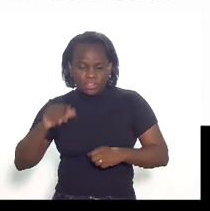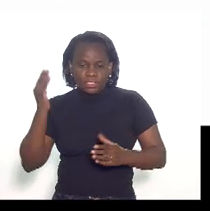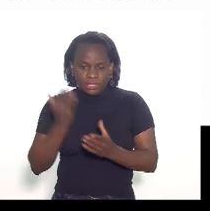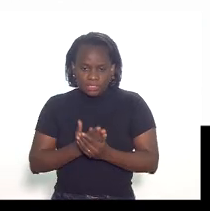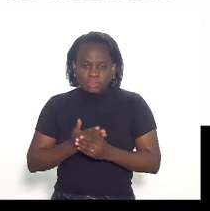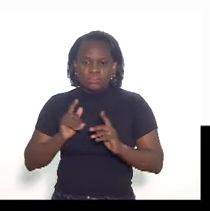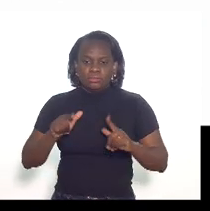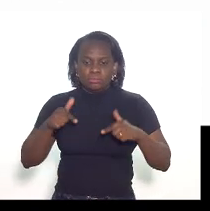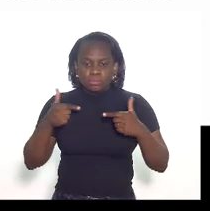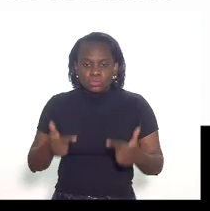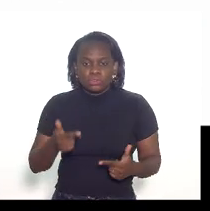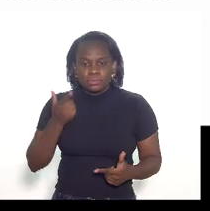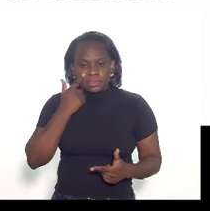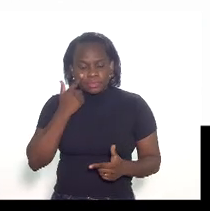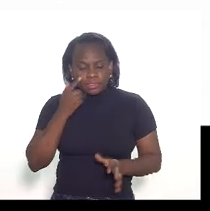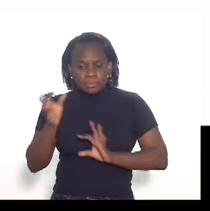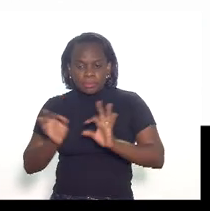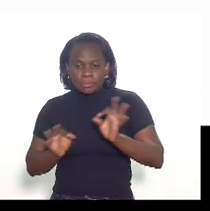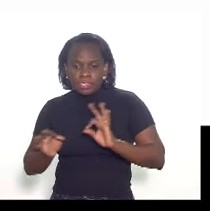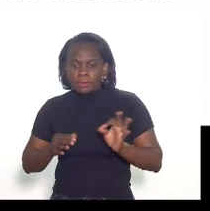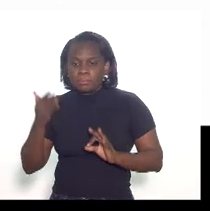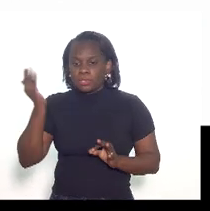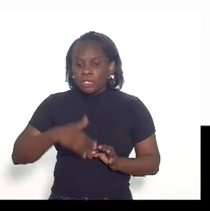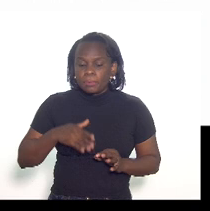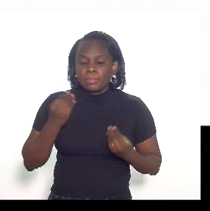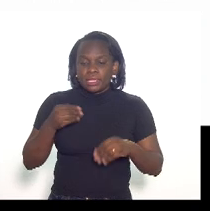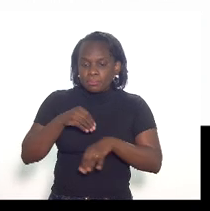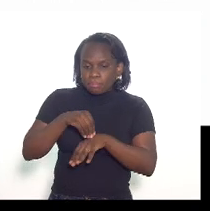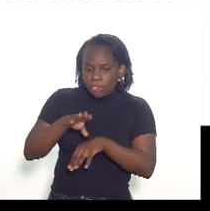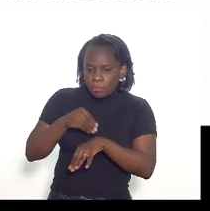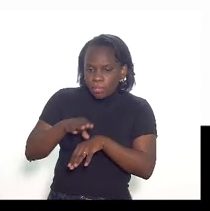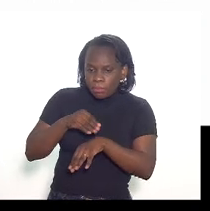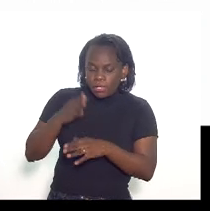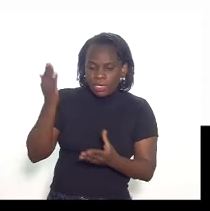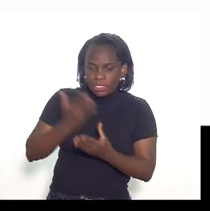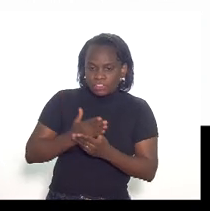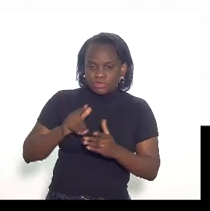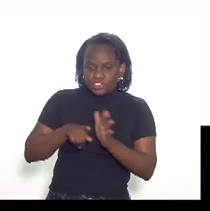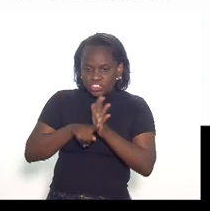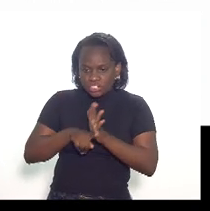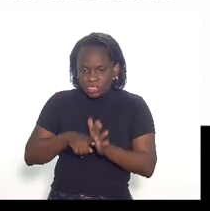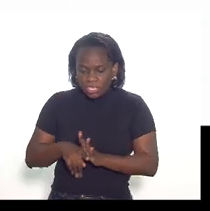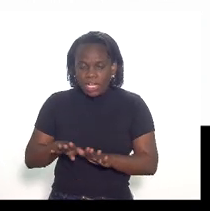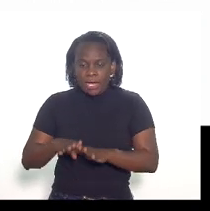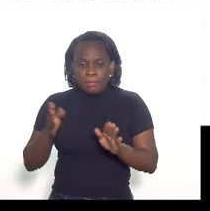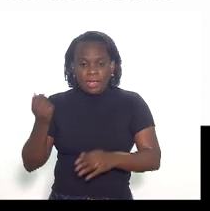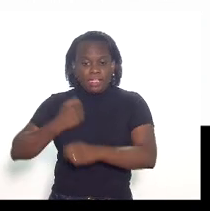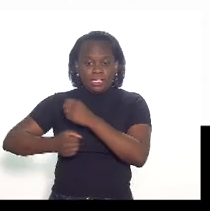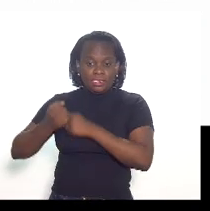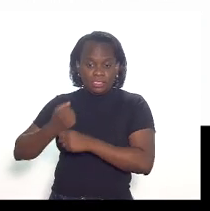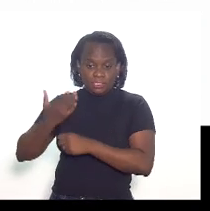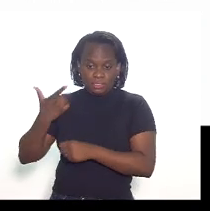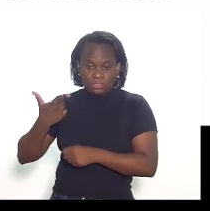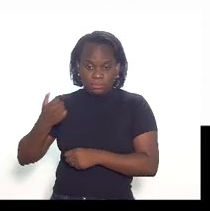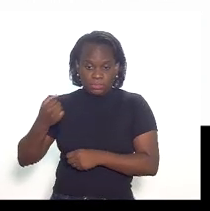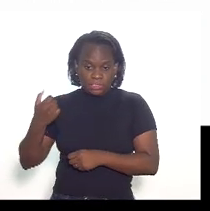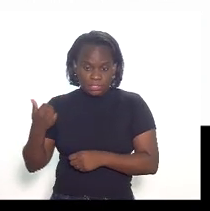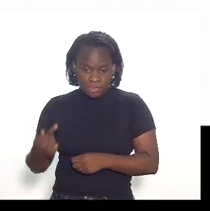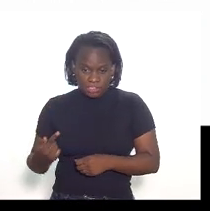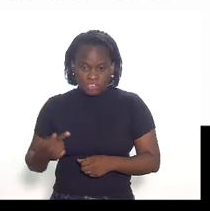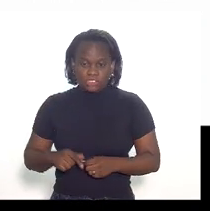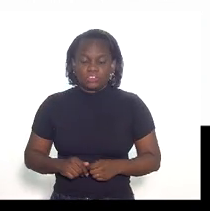produção antecipada de provas exatamente para instruir aquelas ações fiscais lá de abertas em 2017